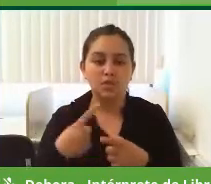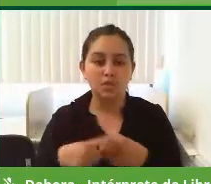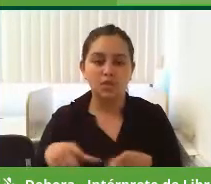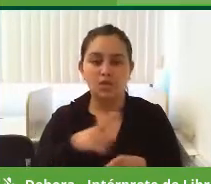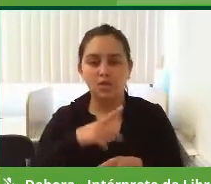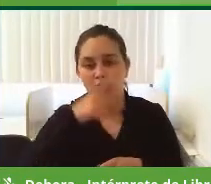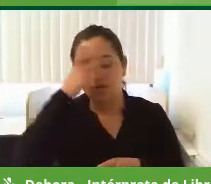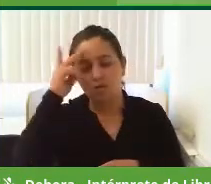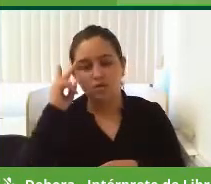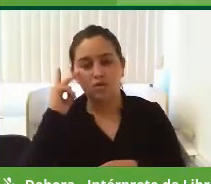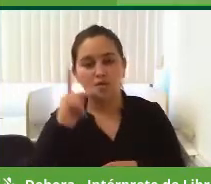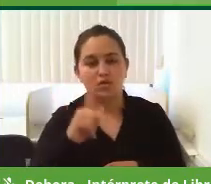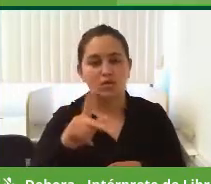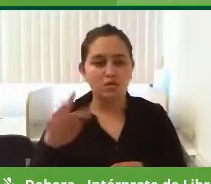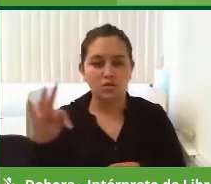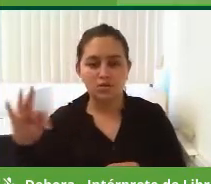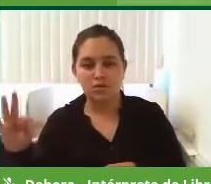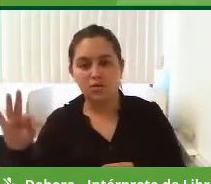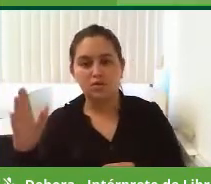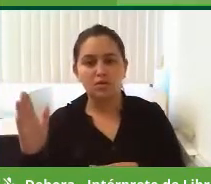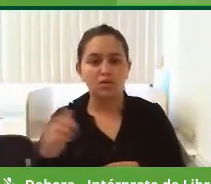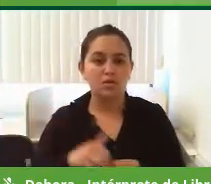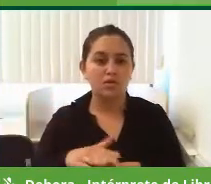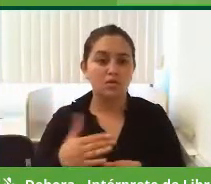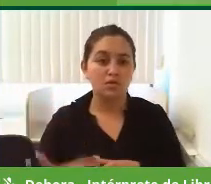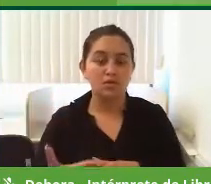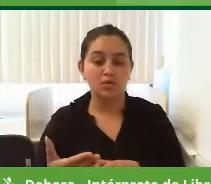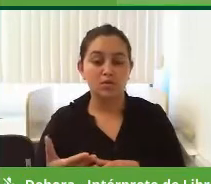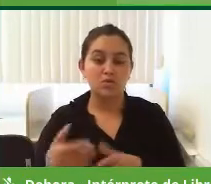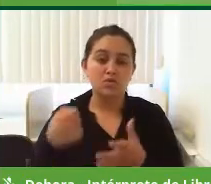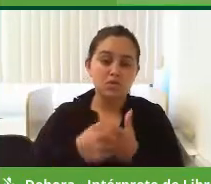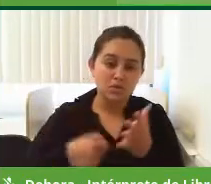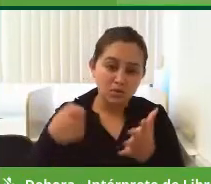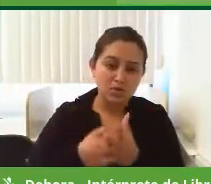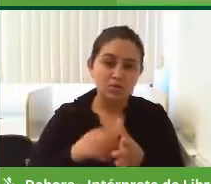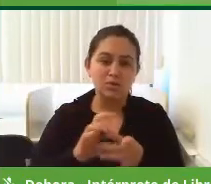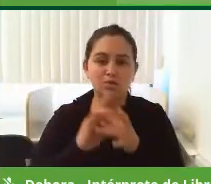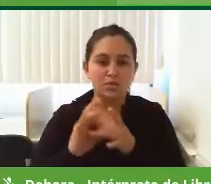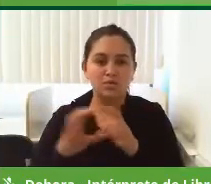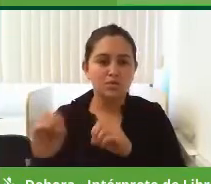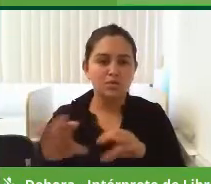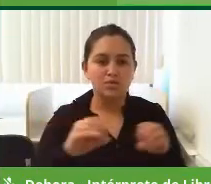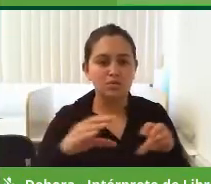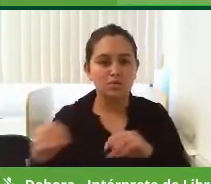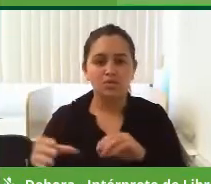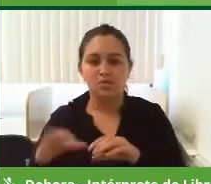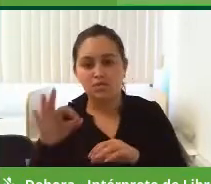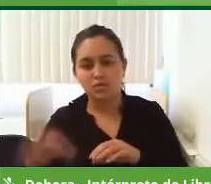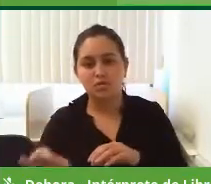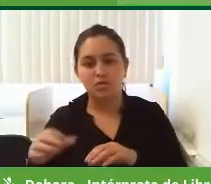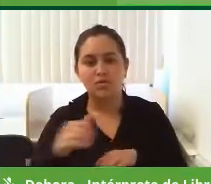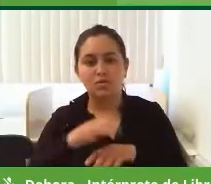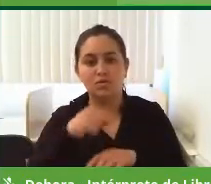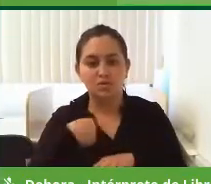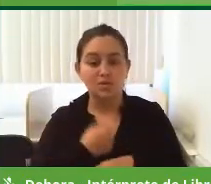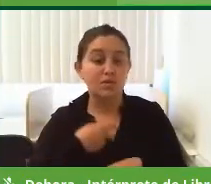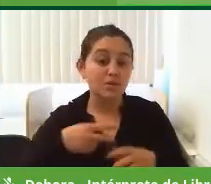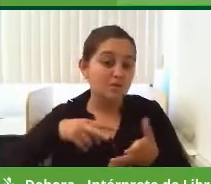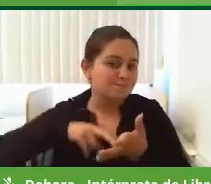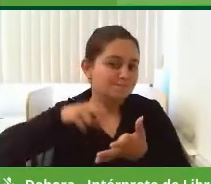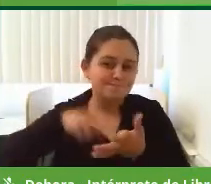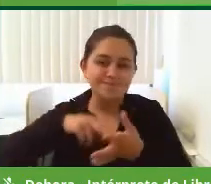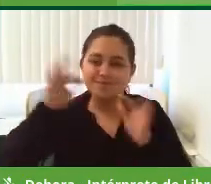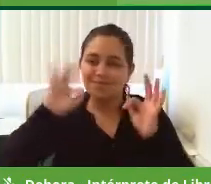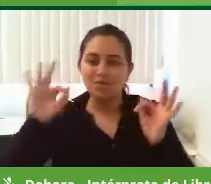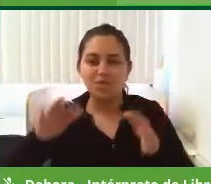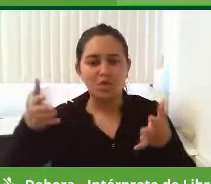que fala, ah, mas o PT é o Partido Trabalhador, mas o Partido Trabalhador que mais está envolvido que a educação, está certo? Para nós é uma alegria tão grande, por